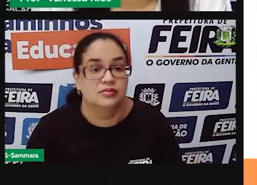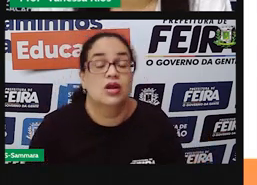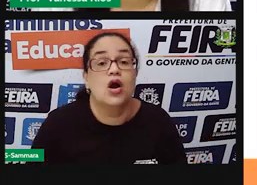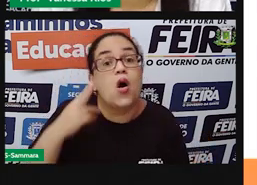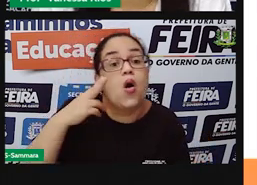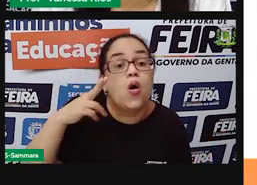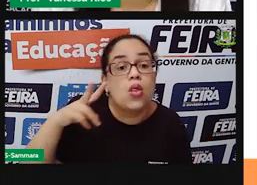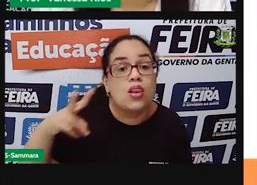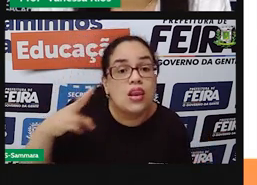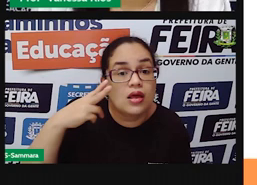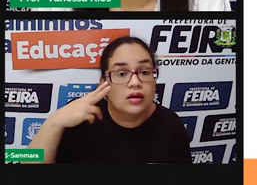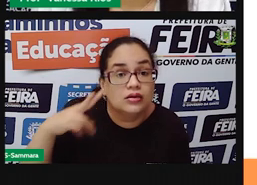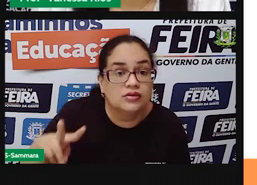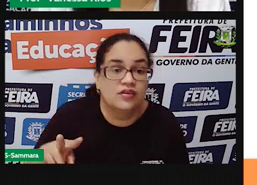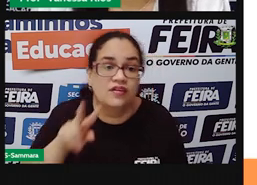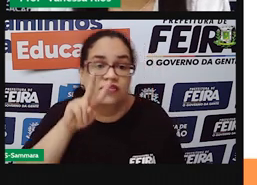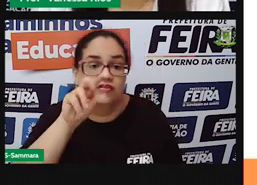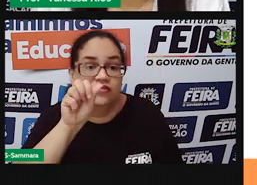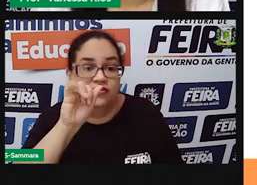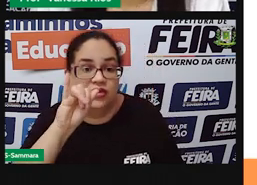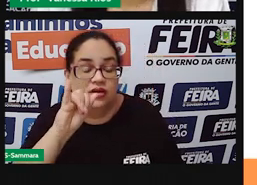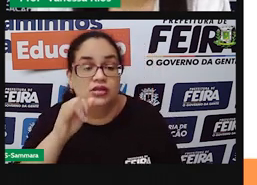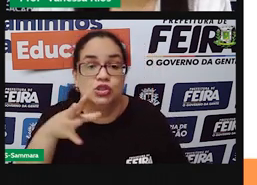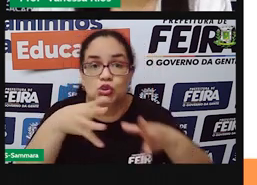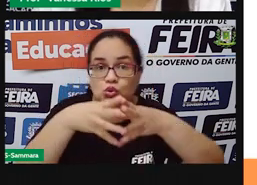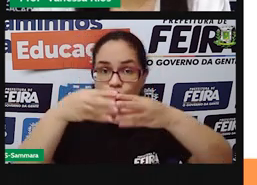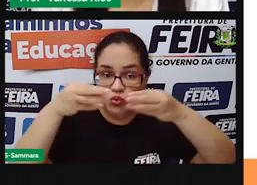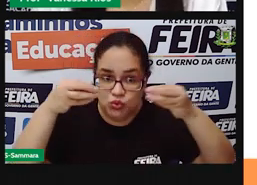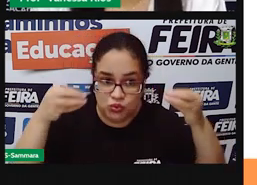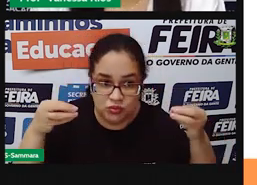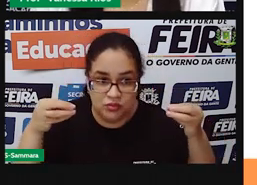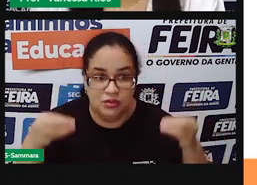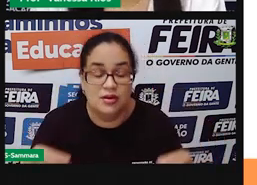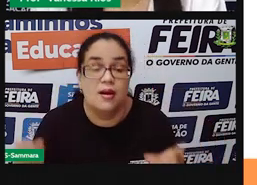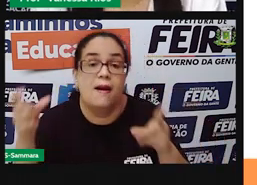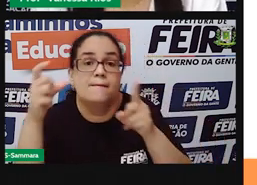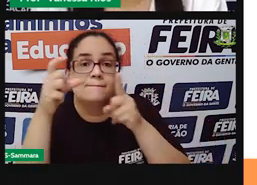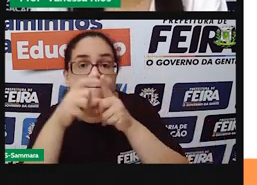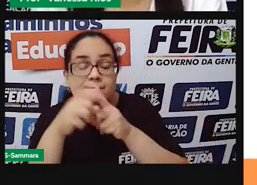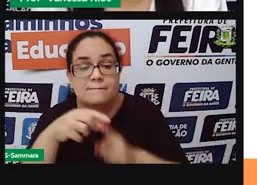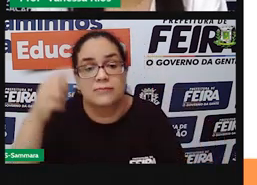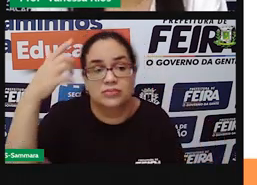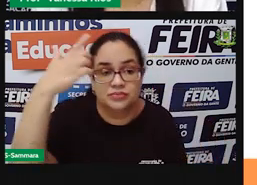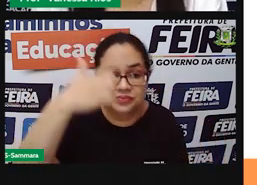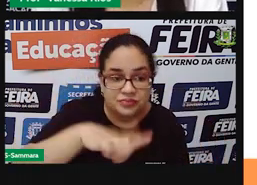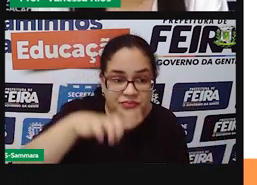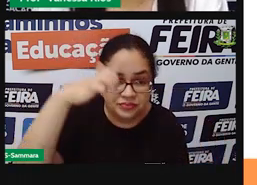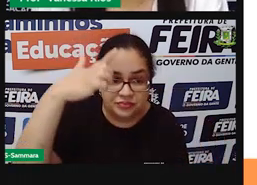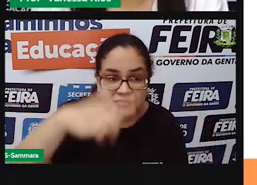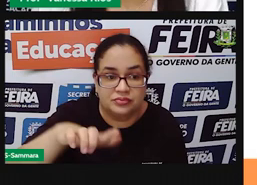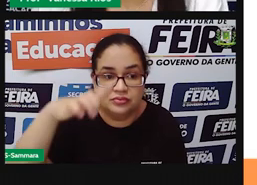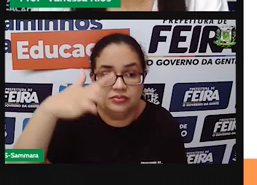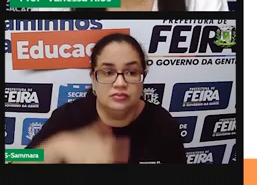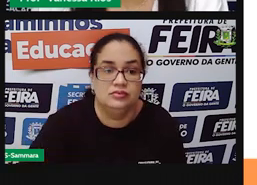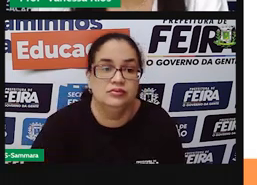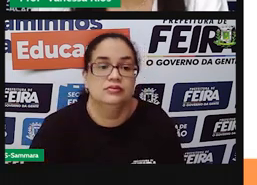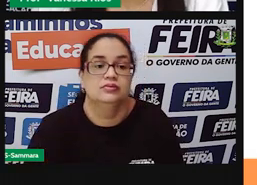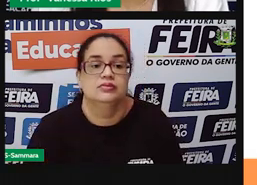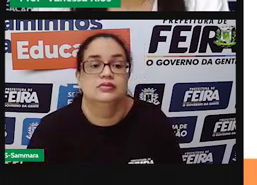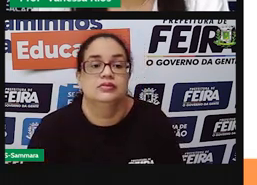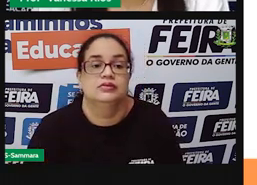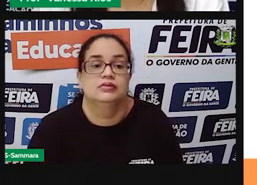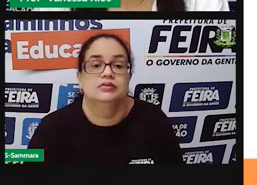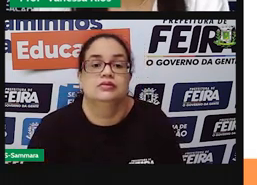olha, vai e sumindo. A gente vê as palavras se repetindo principalmente porque são estrofes que se